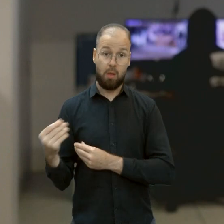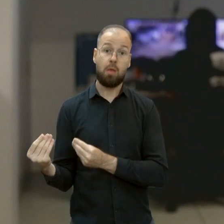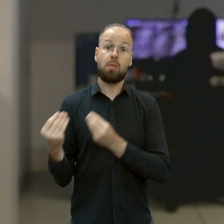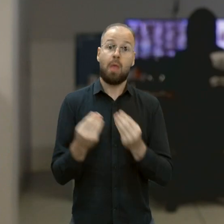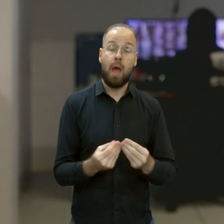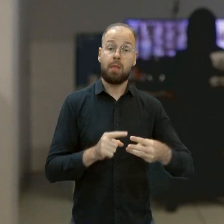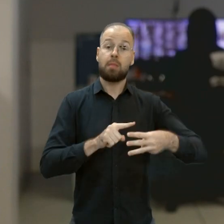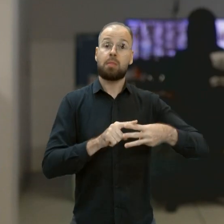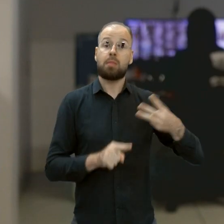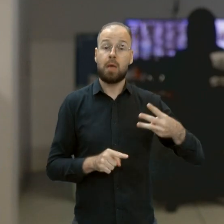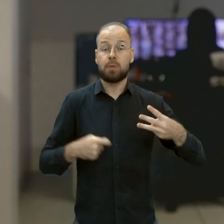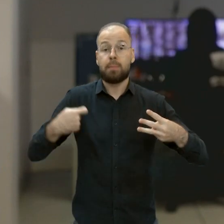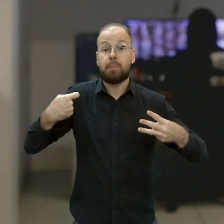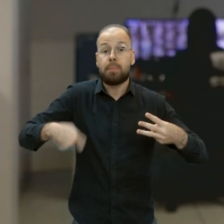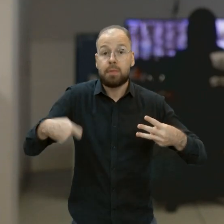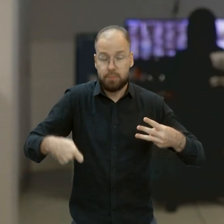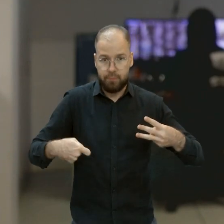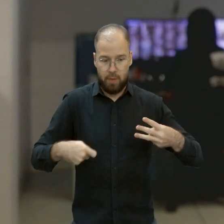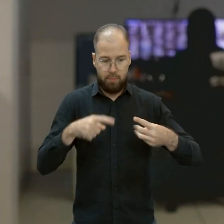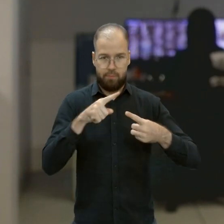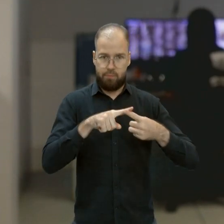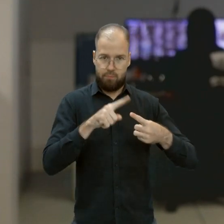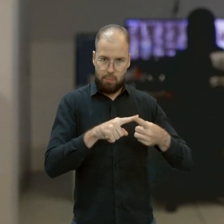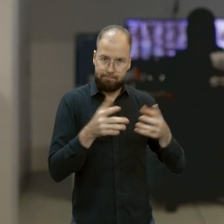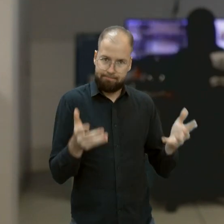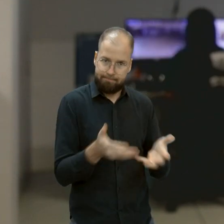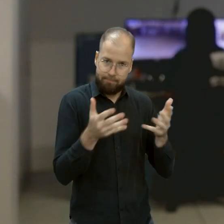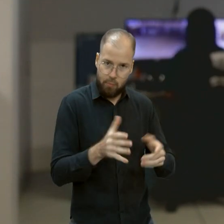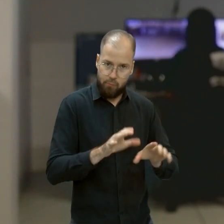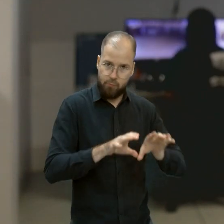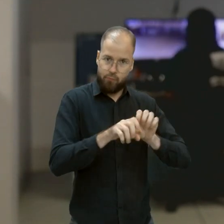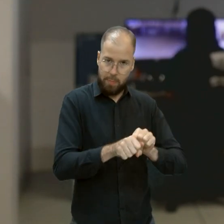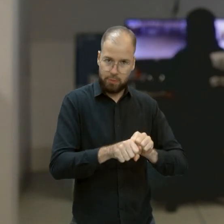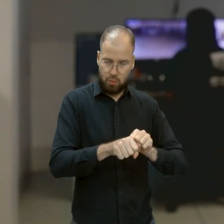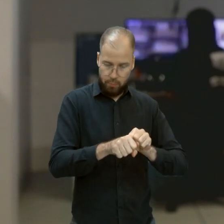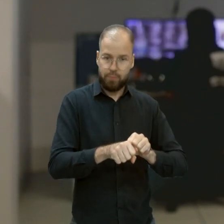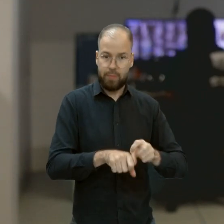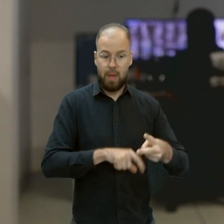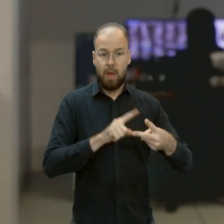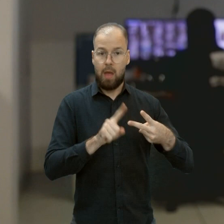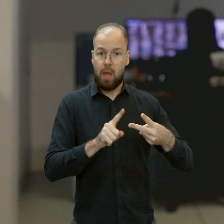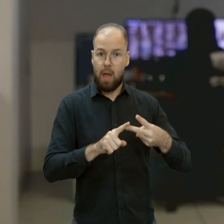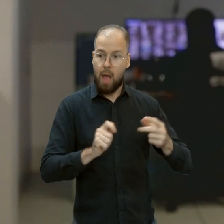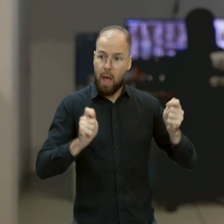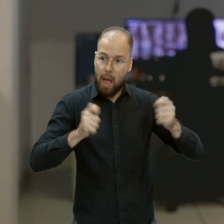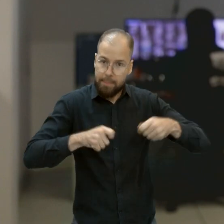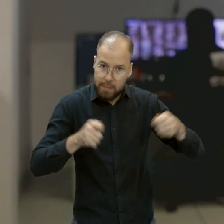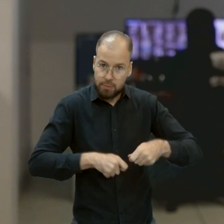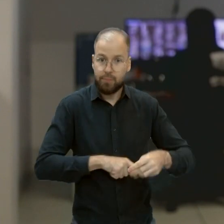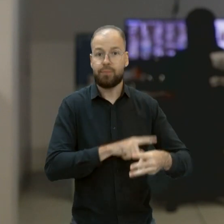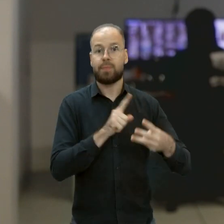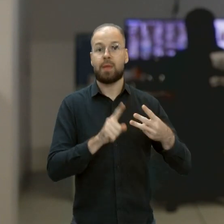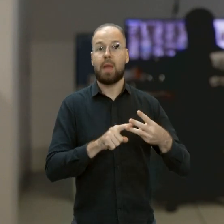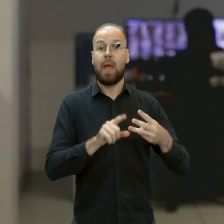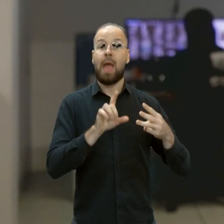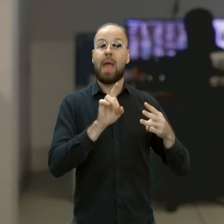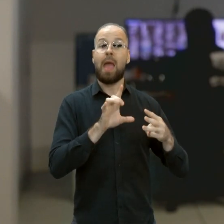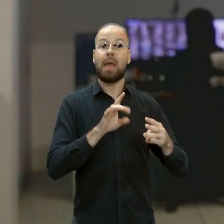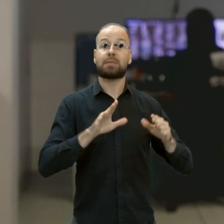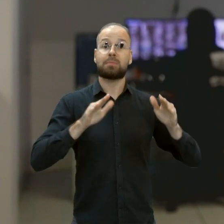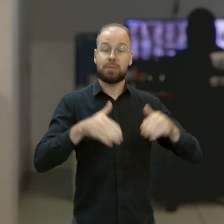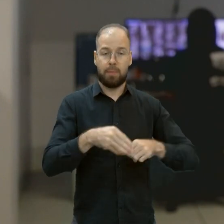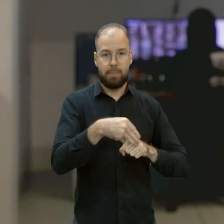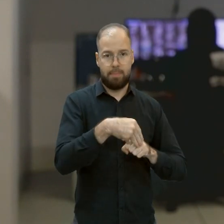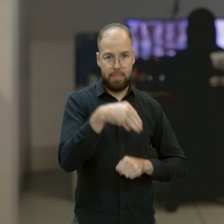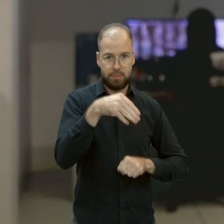Uma na questão da formação em três níveis, capacitação, especialização lá do senso e estrito senso, mestrado e